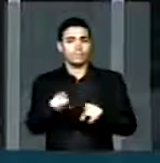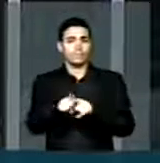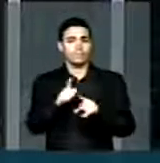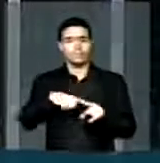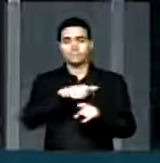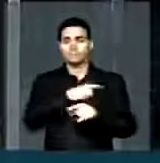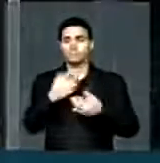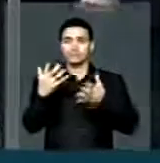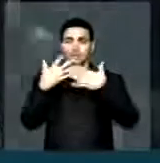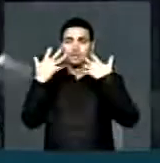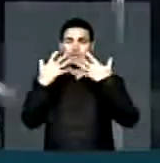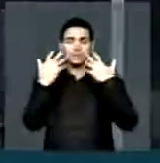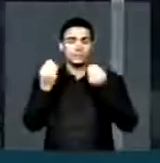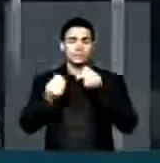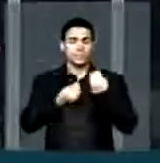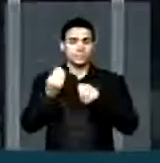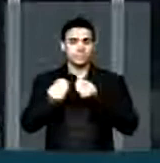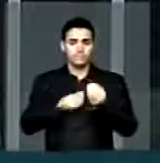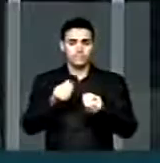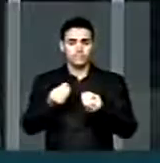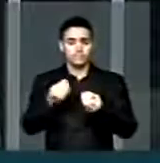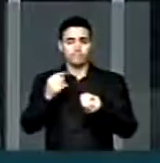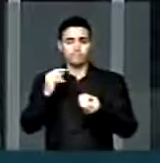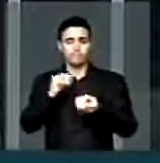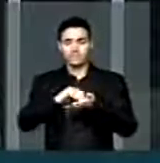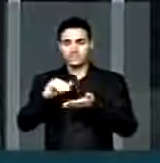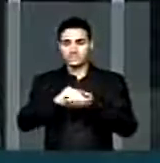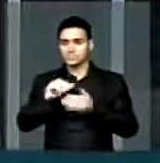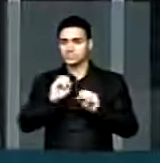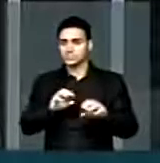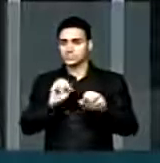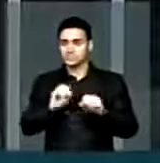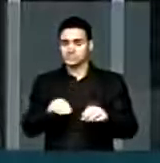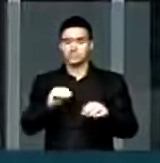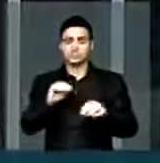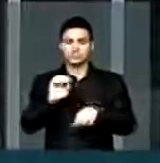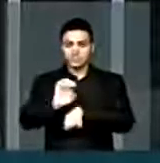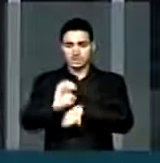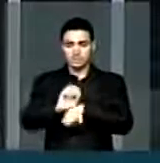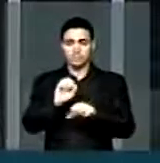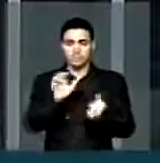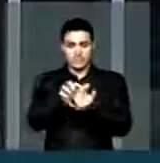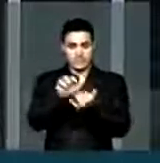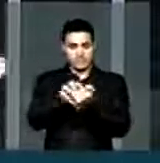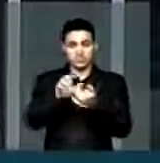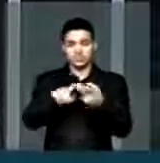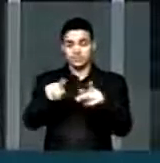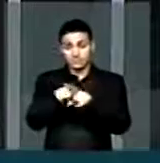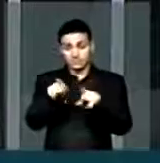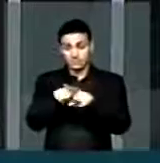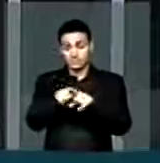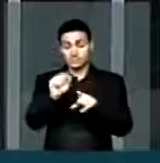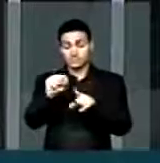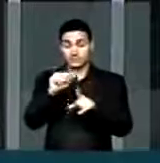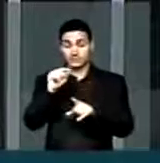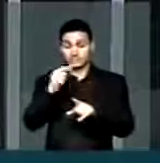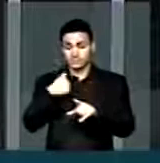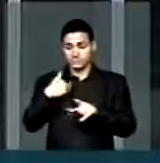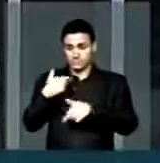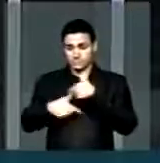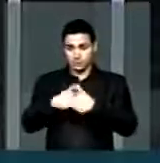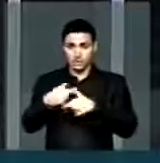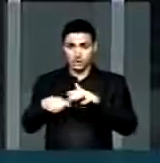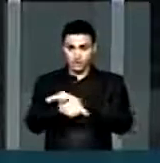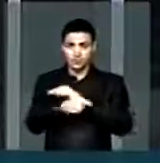alegria, na condição de secretário da educação do Estado de Pernambuco, de membro titular da Comissão de Educação desta